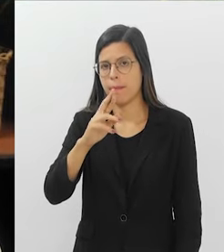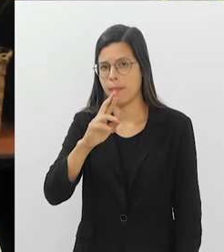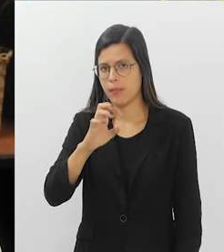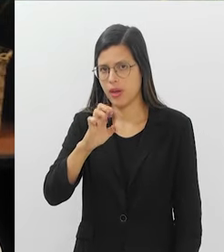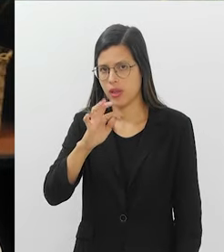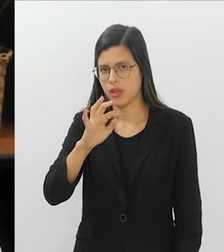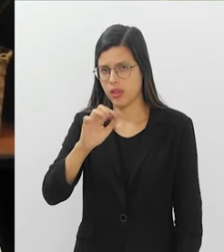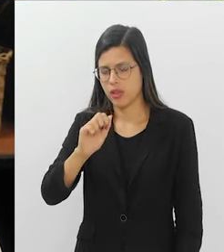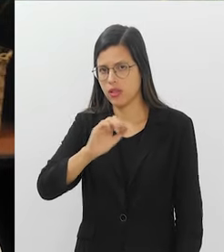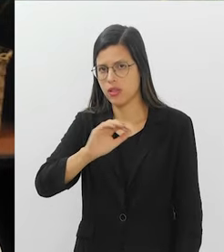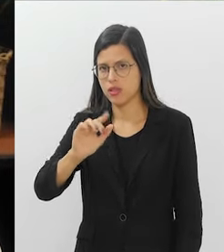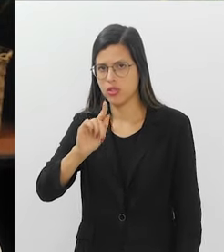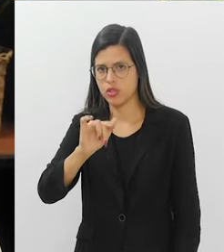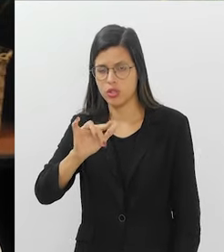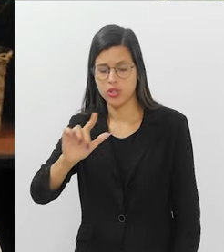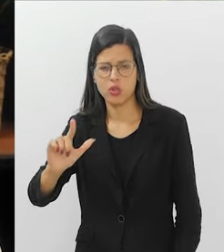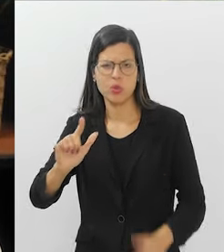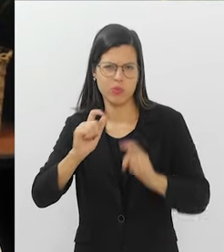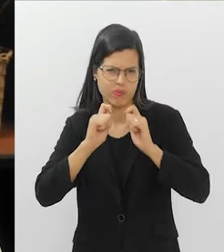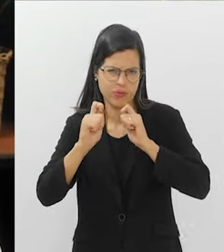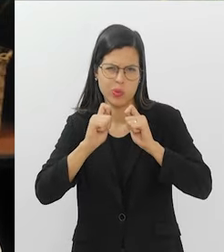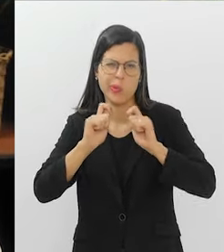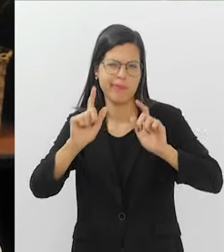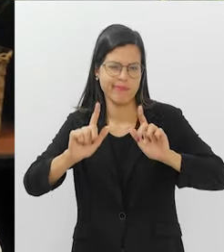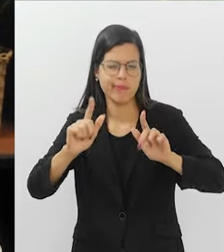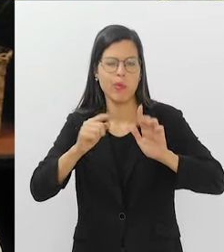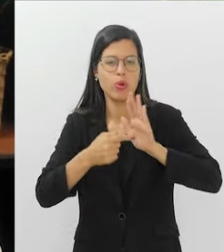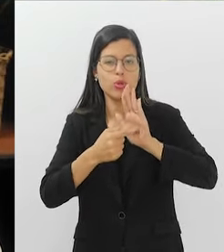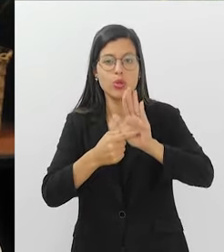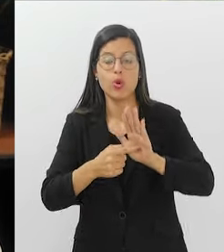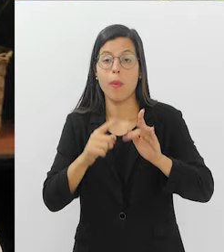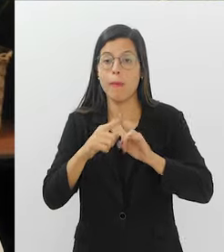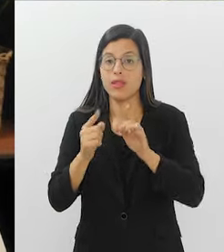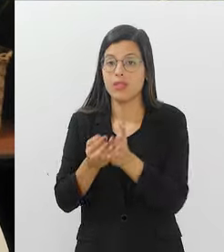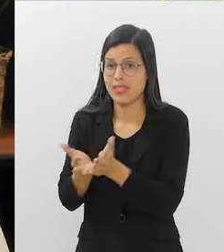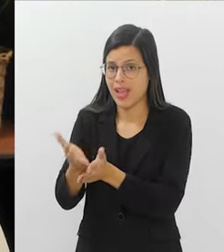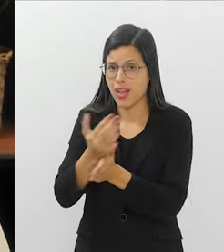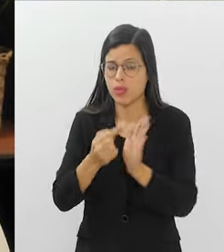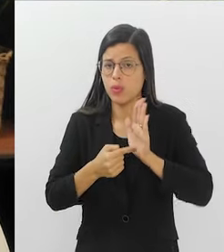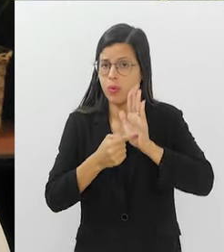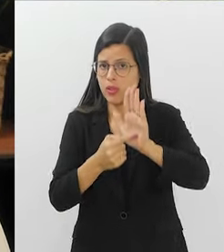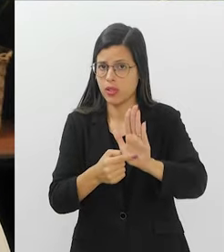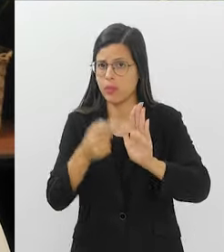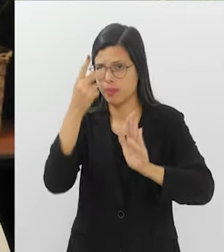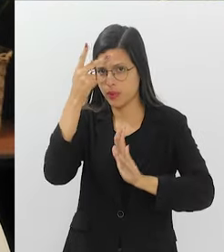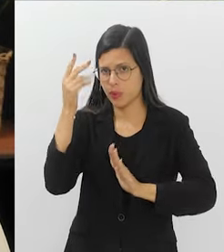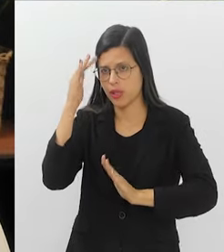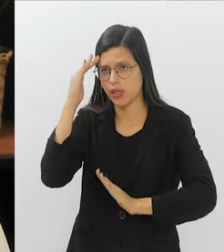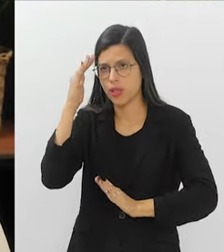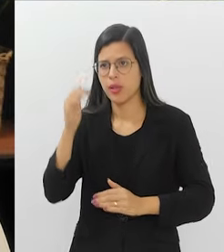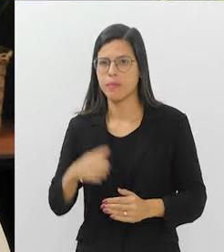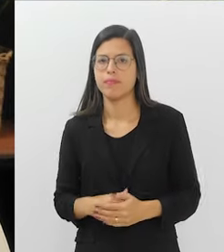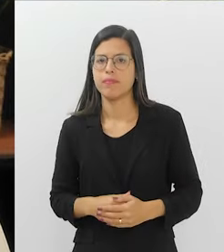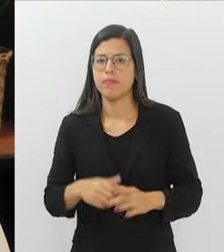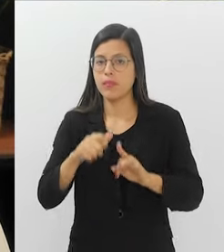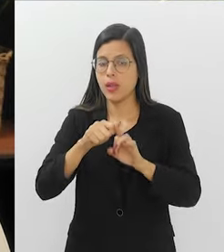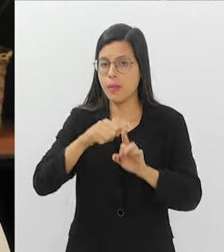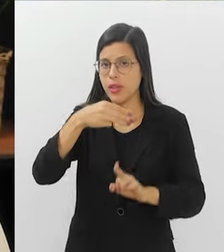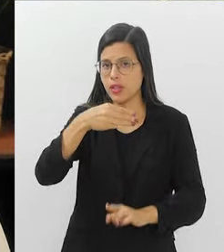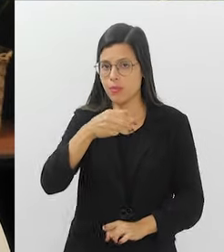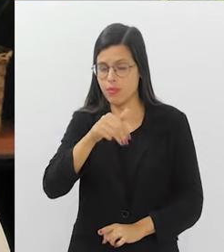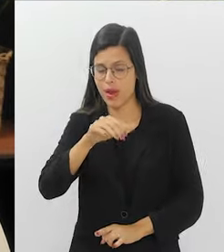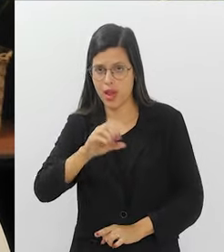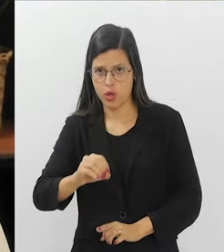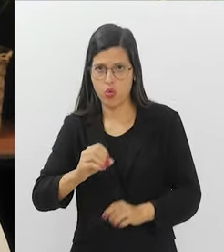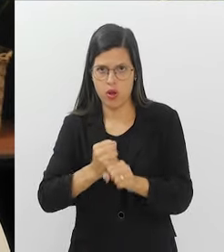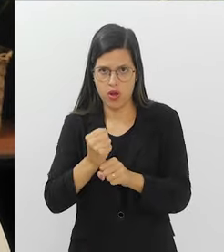imprensa e todo mundo começou a ficar muito preocupado. Mas eu vou dar uns dados aqui, para que o pessoal de casa se situe um pouquinho. Com certeza. Em